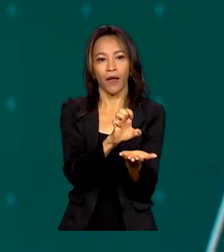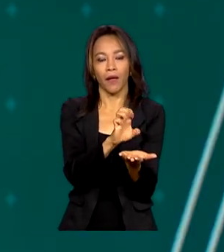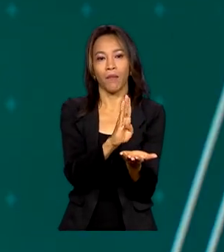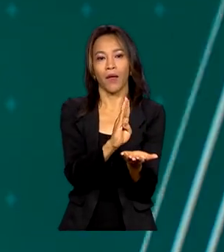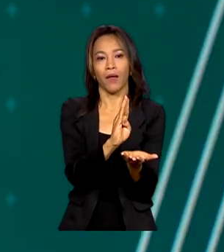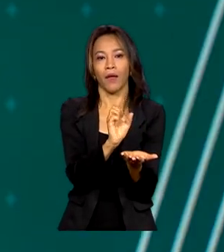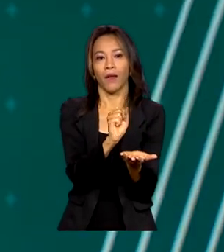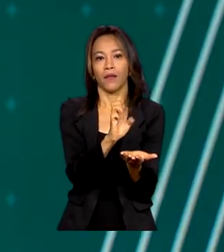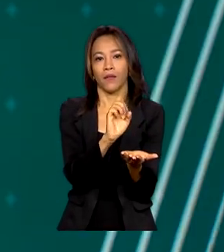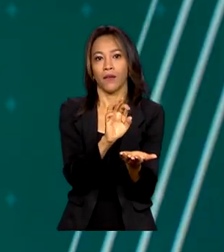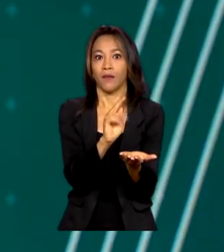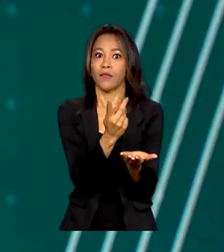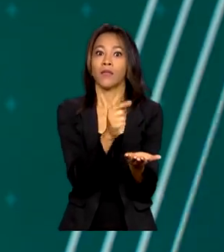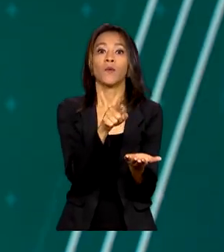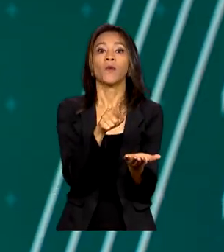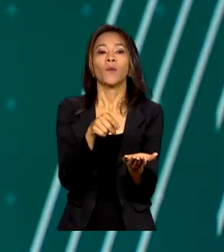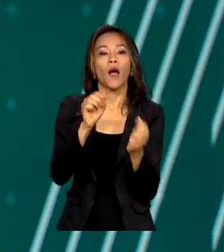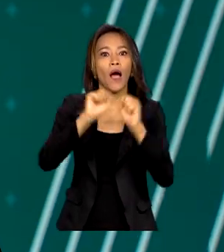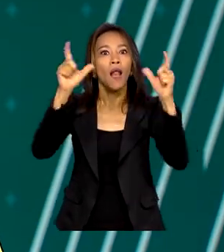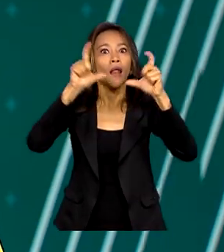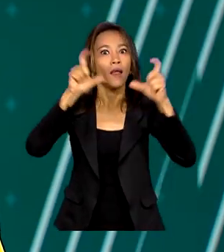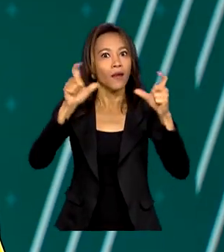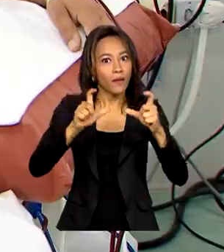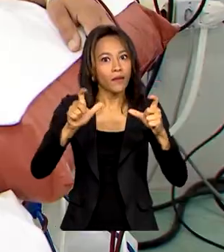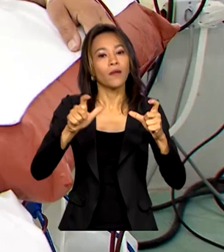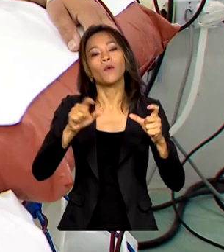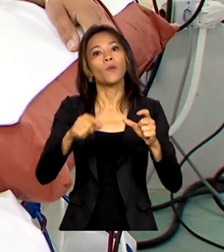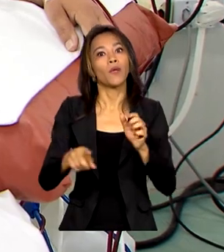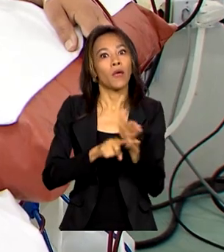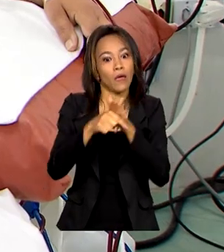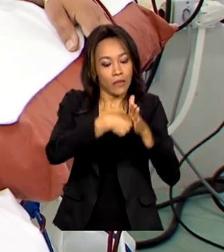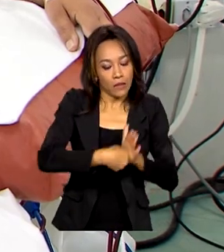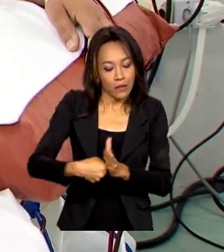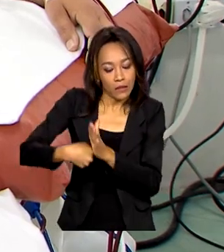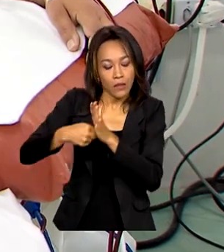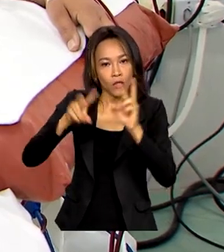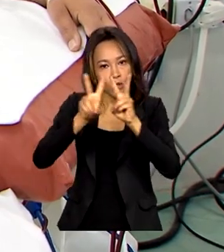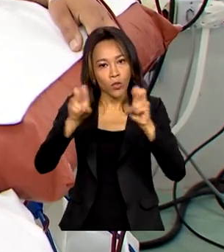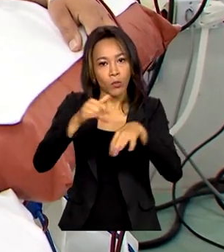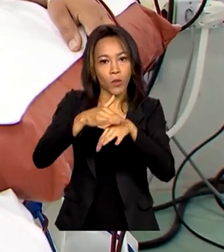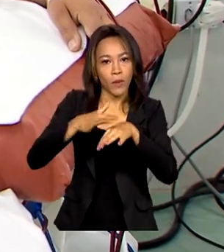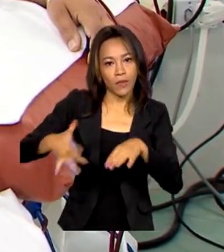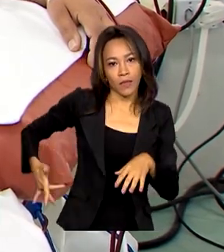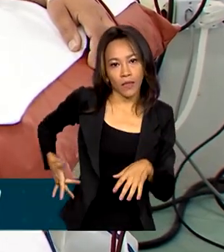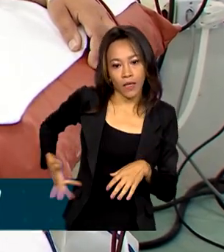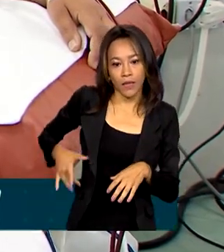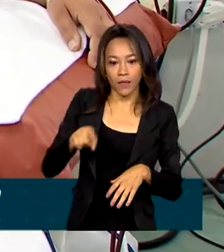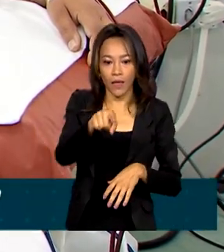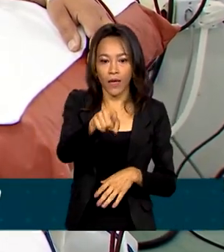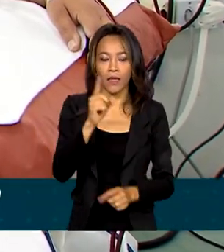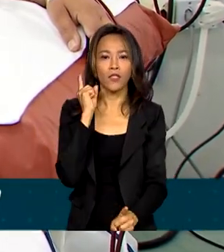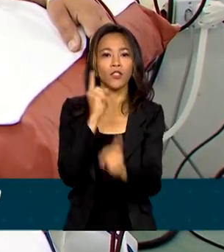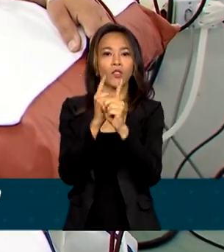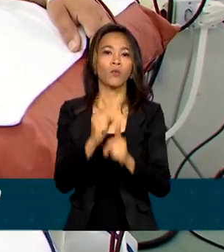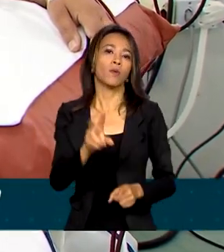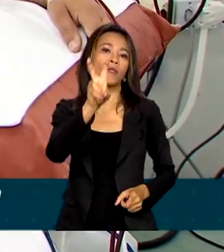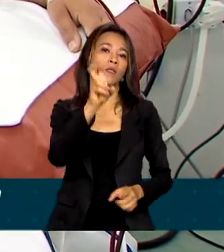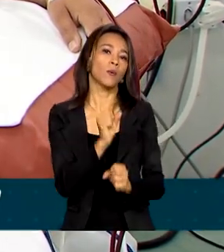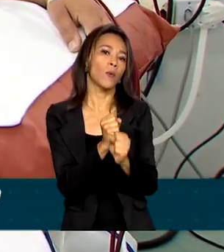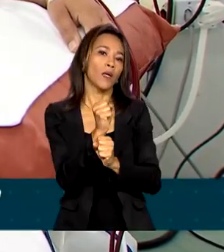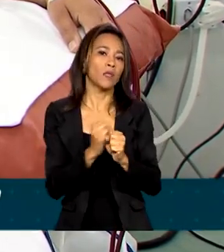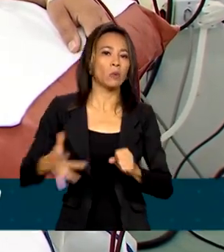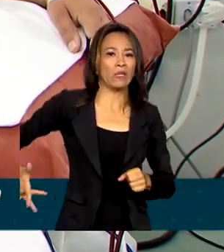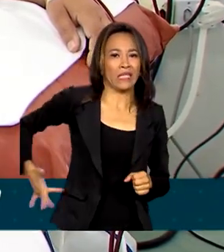importância do diagnóstico precoce das doenças renais. Ivonete descobriu há cinco anos que os seus rins